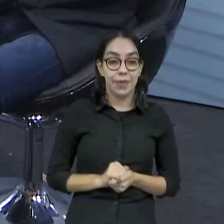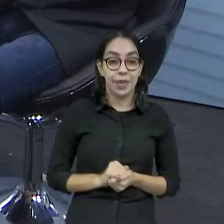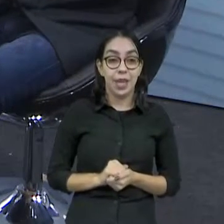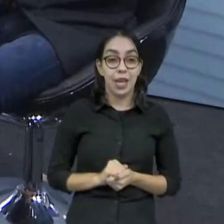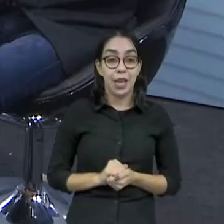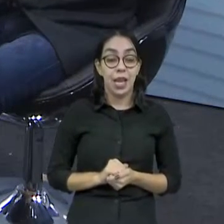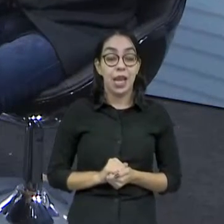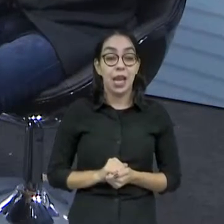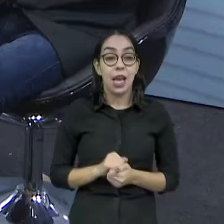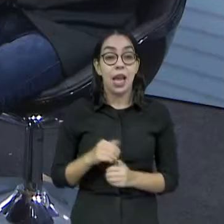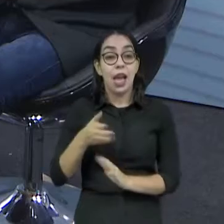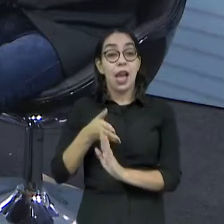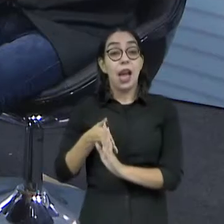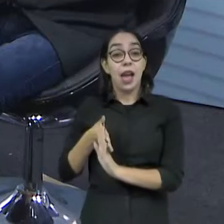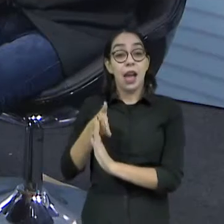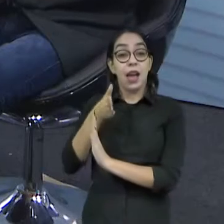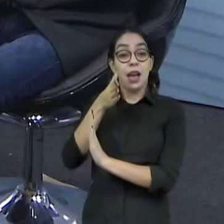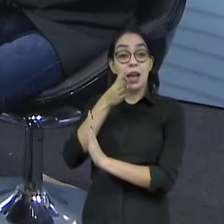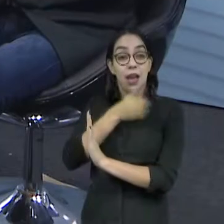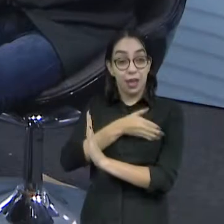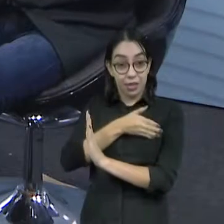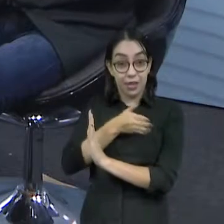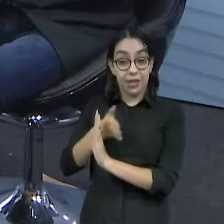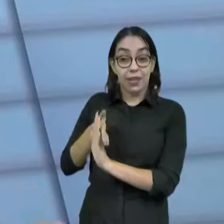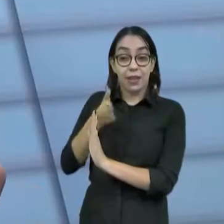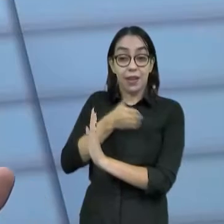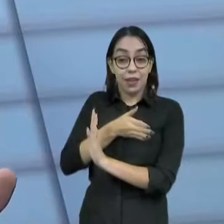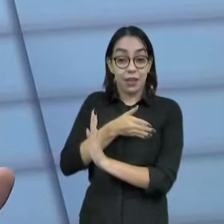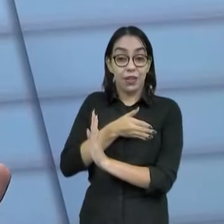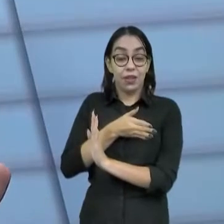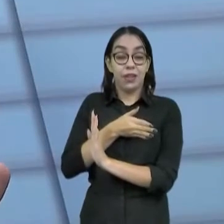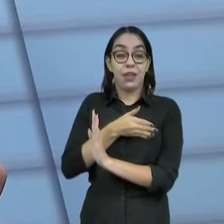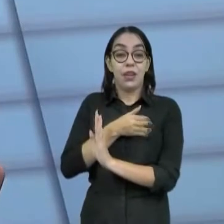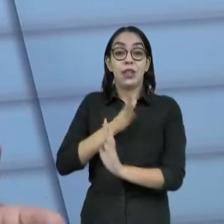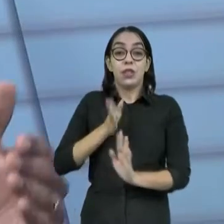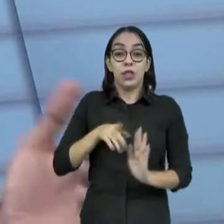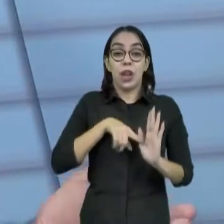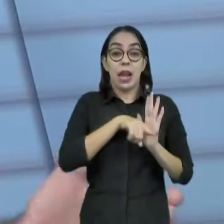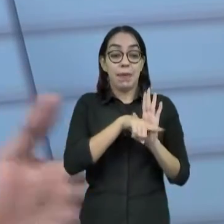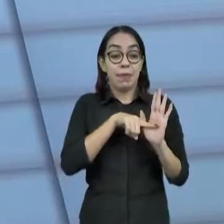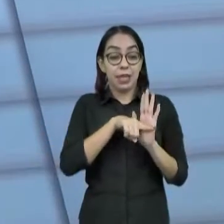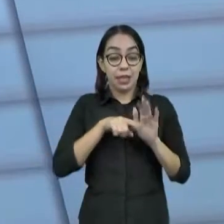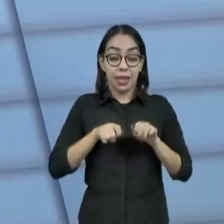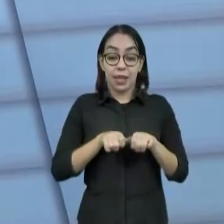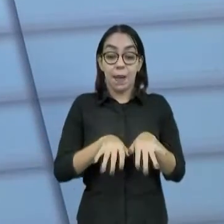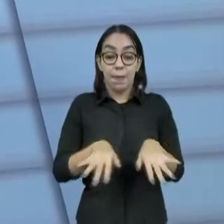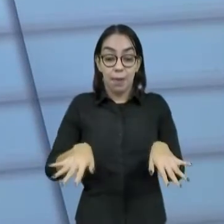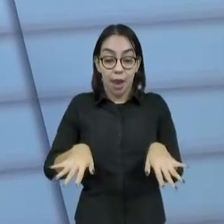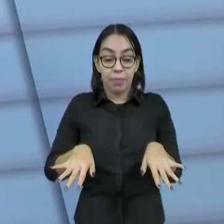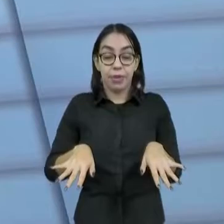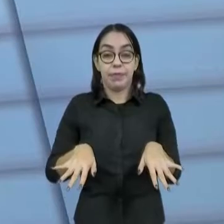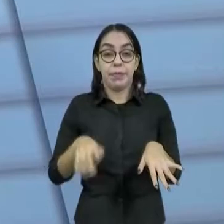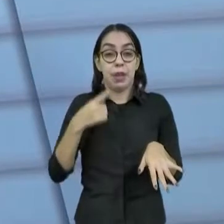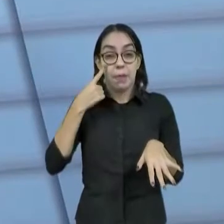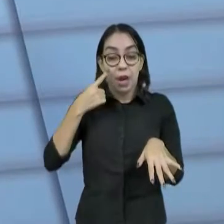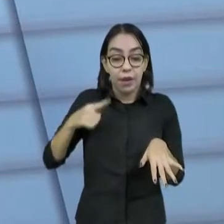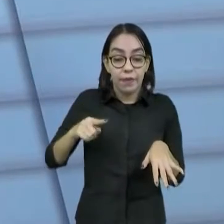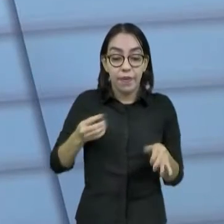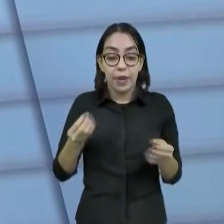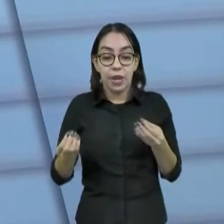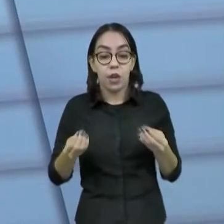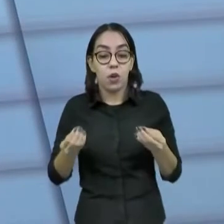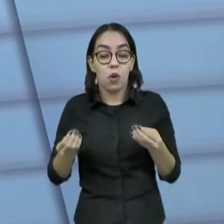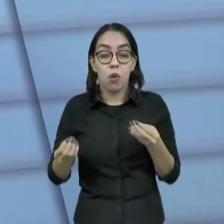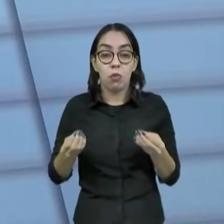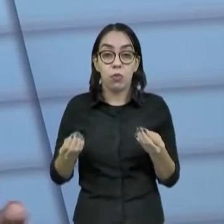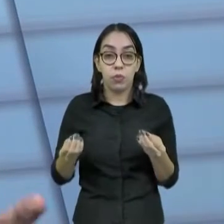paralelo ao lançamento, e agora também, posteriormente ao lançamento, a gente está trabalhando o mapeamento, que foi feito previamente, mas ainda em execução,